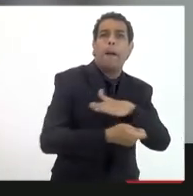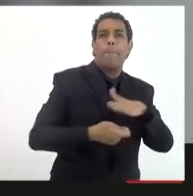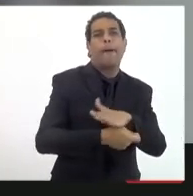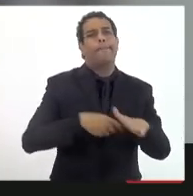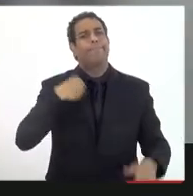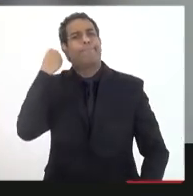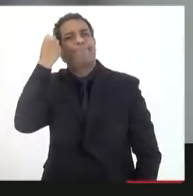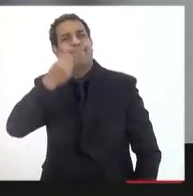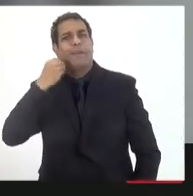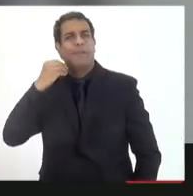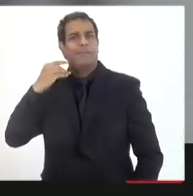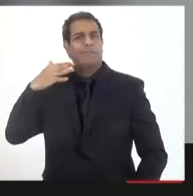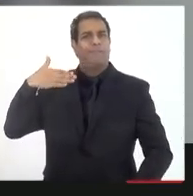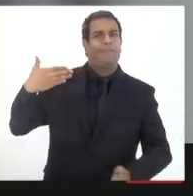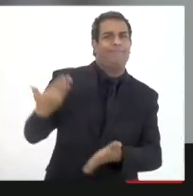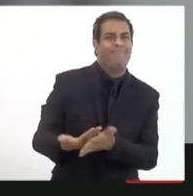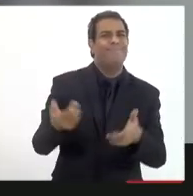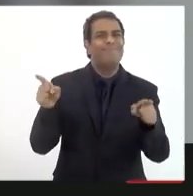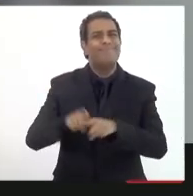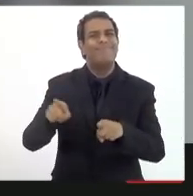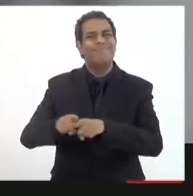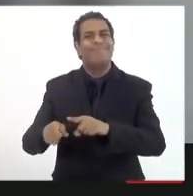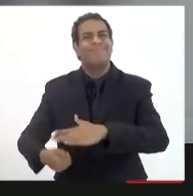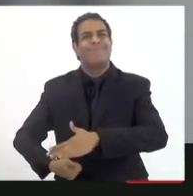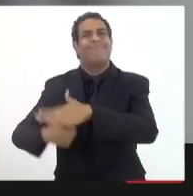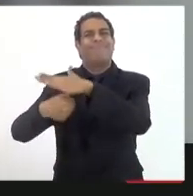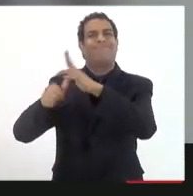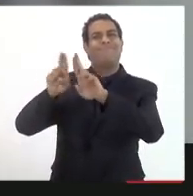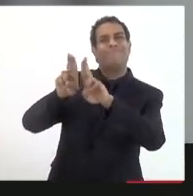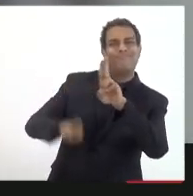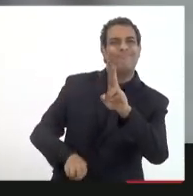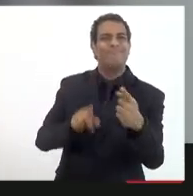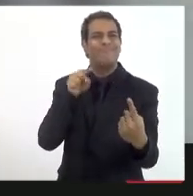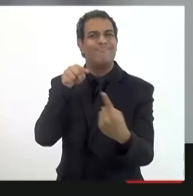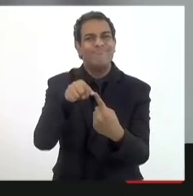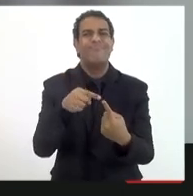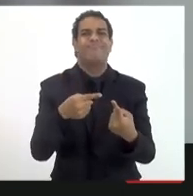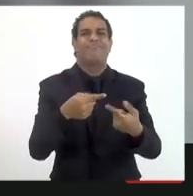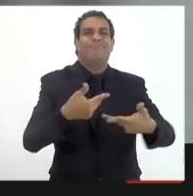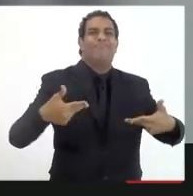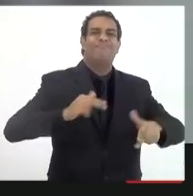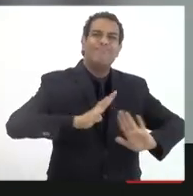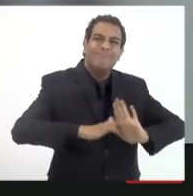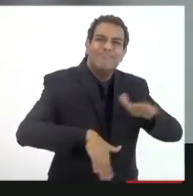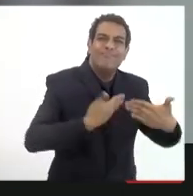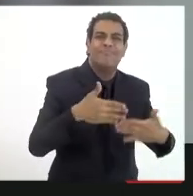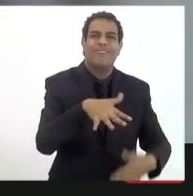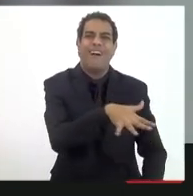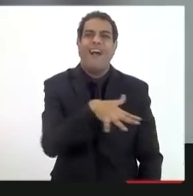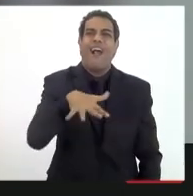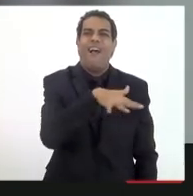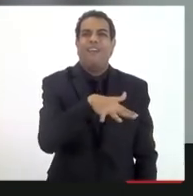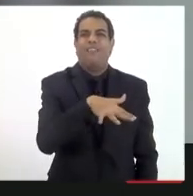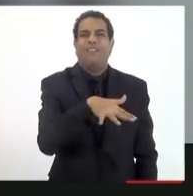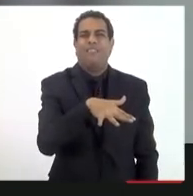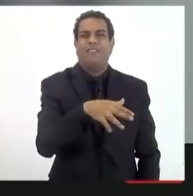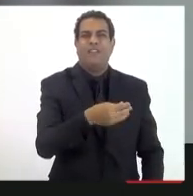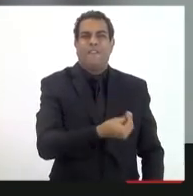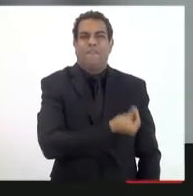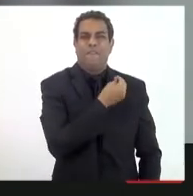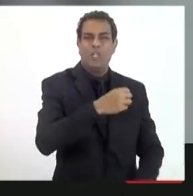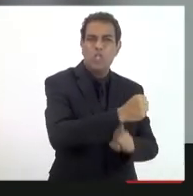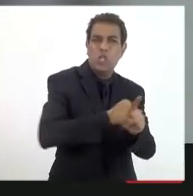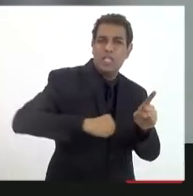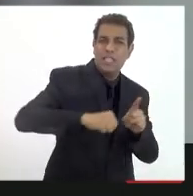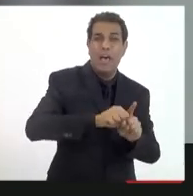experiência de todos nós aqui a Denise colocou muito bem a identificação dos objetivos do desenvolvimento sustentável entre outras iniciativas claro que